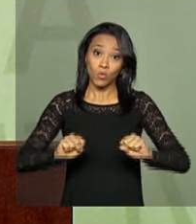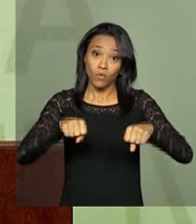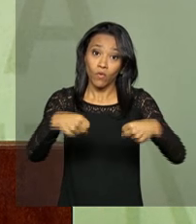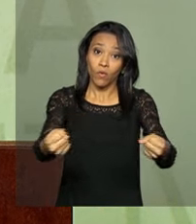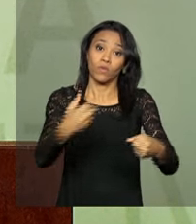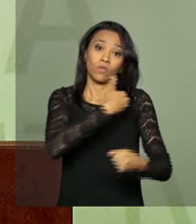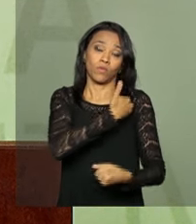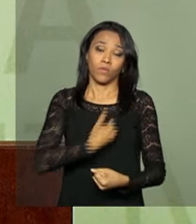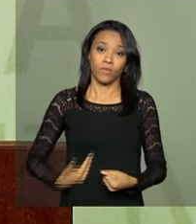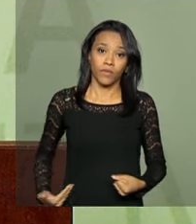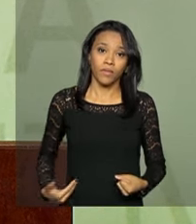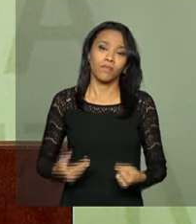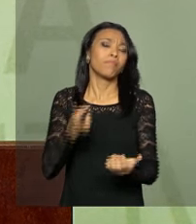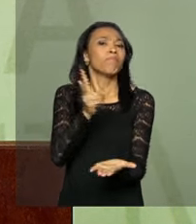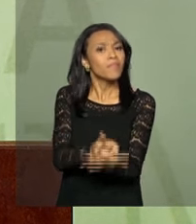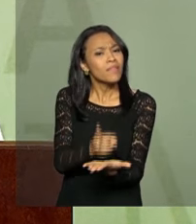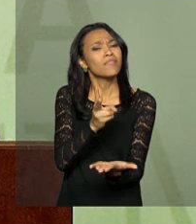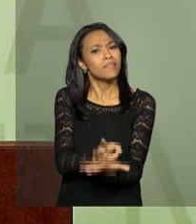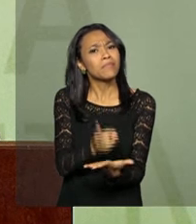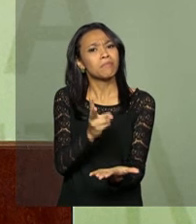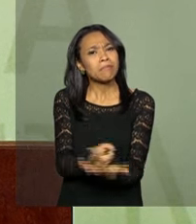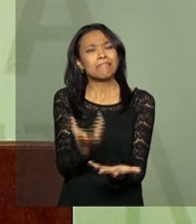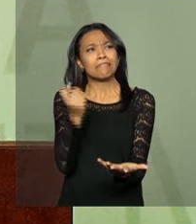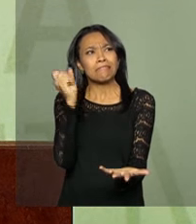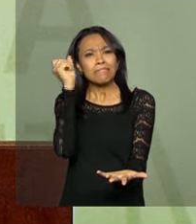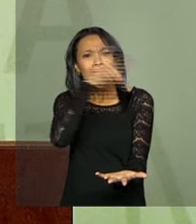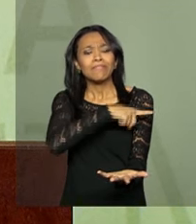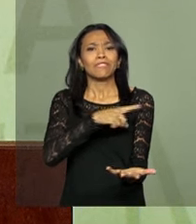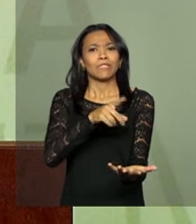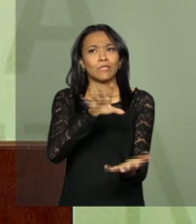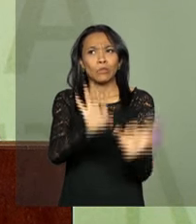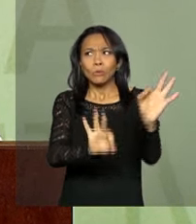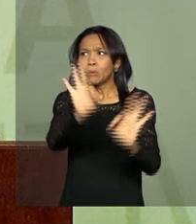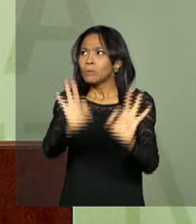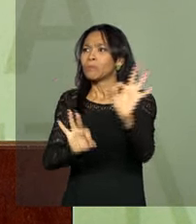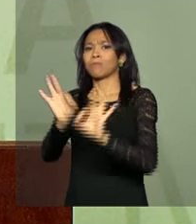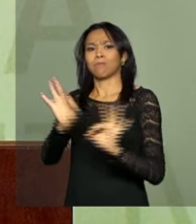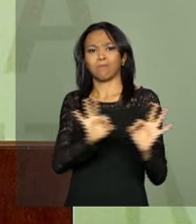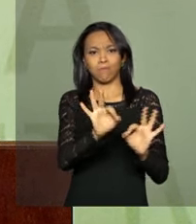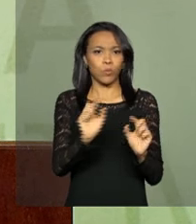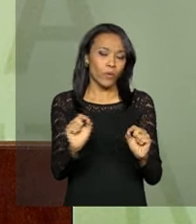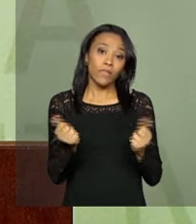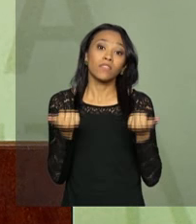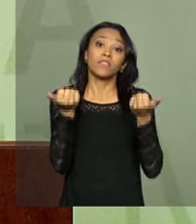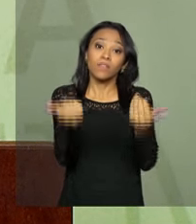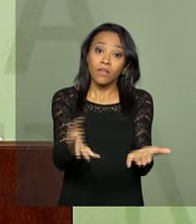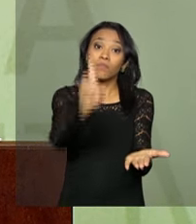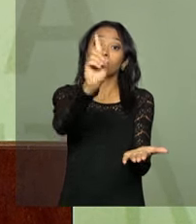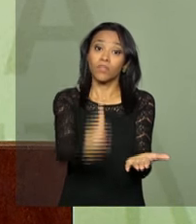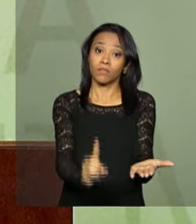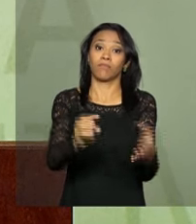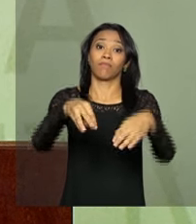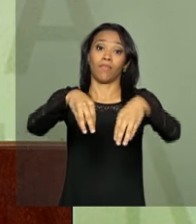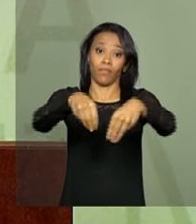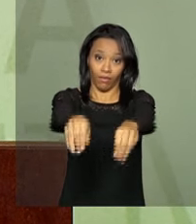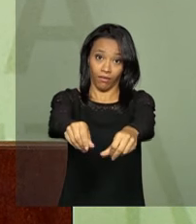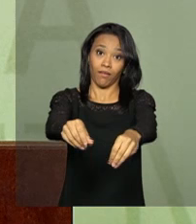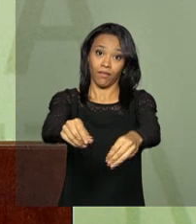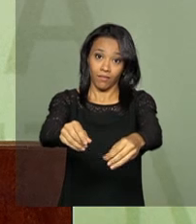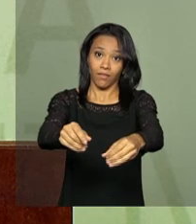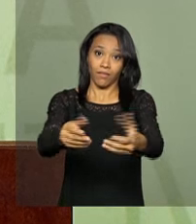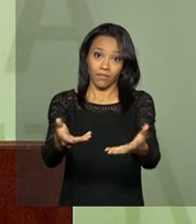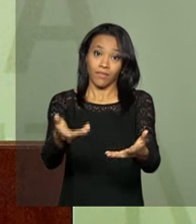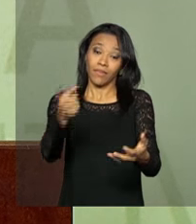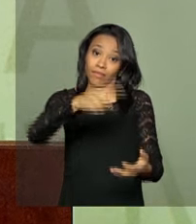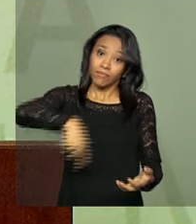brasileiro, mesmo numa conjuntura de dificuldades, de resgatar a dívida que tem com os